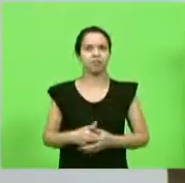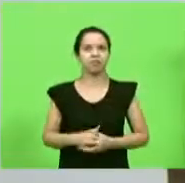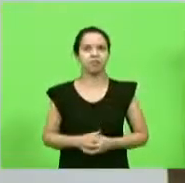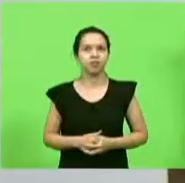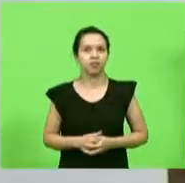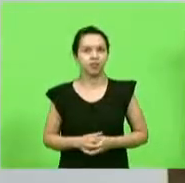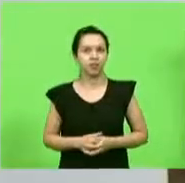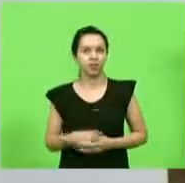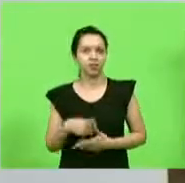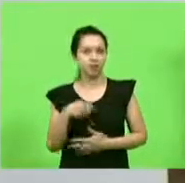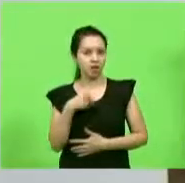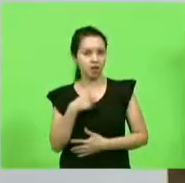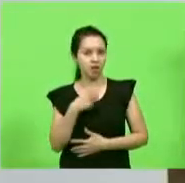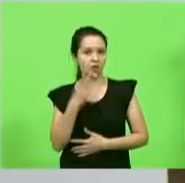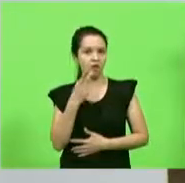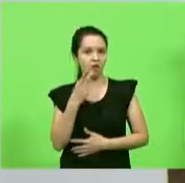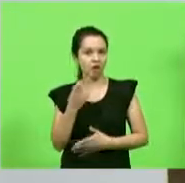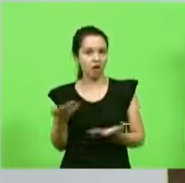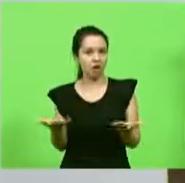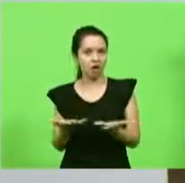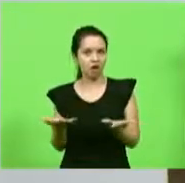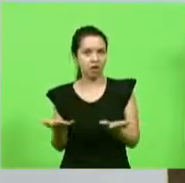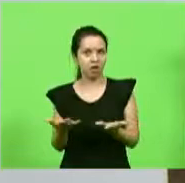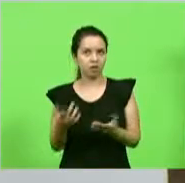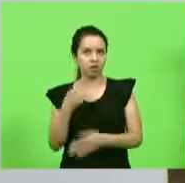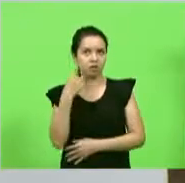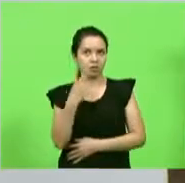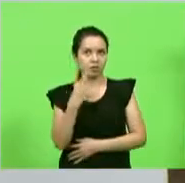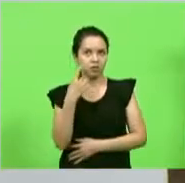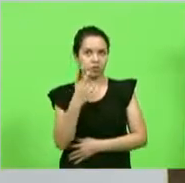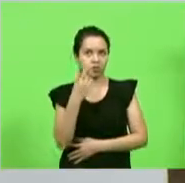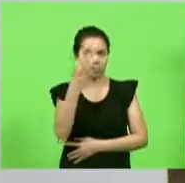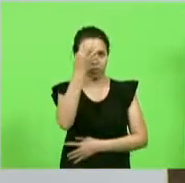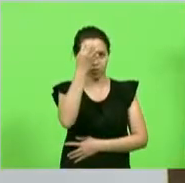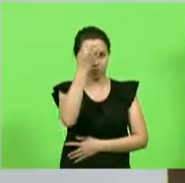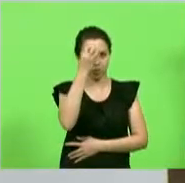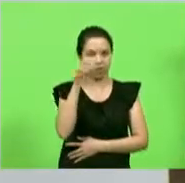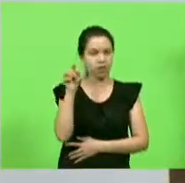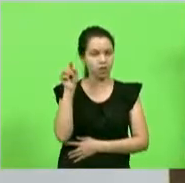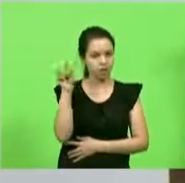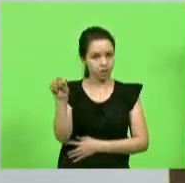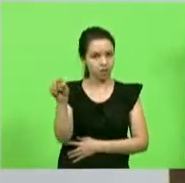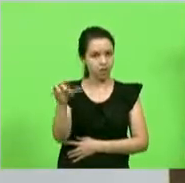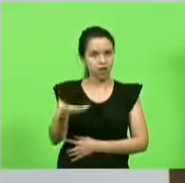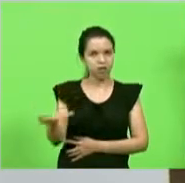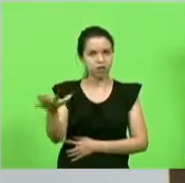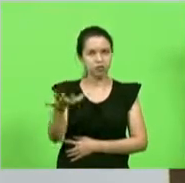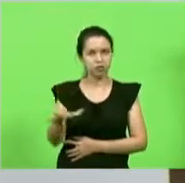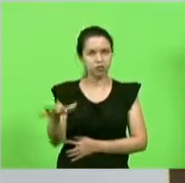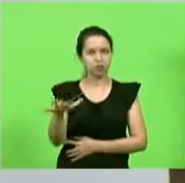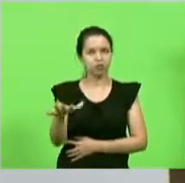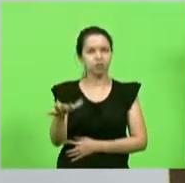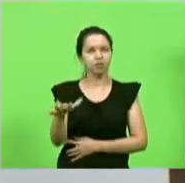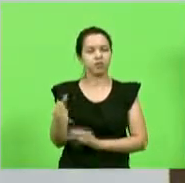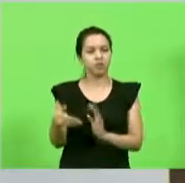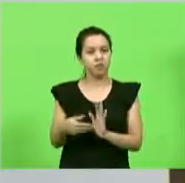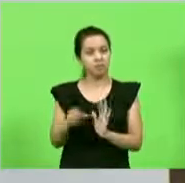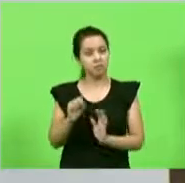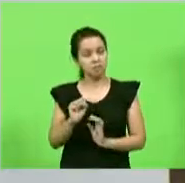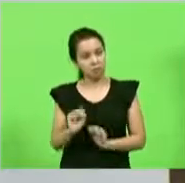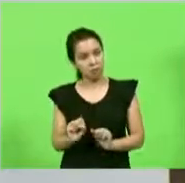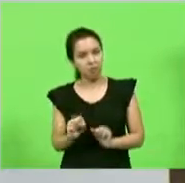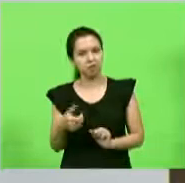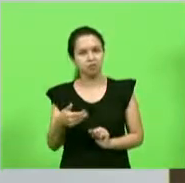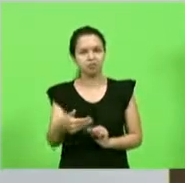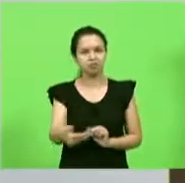Eu estava falando agora com o deputado Ismael, ali do Senado, e vai que, né, Marquinho? Vai que, né?